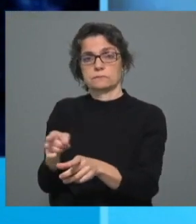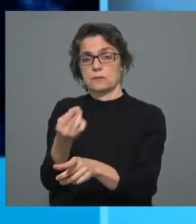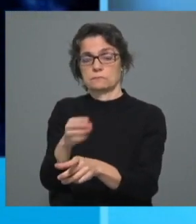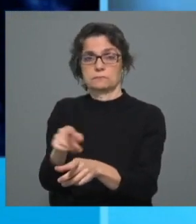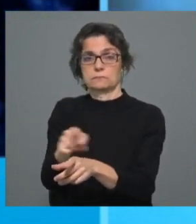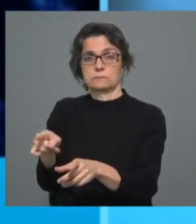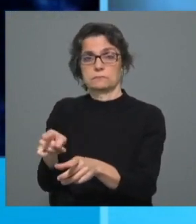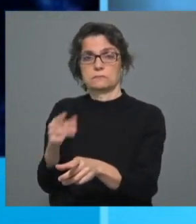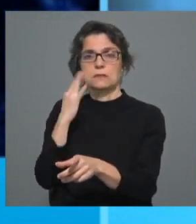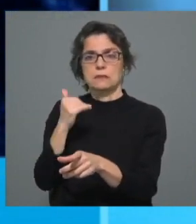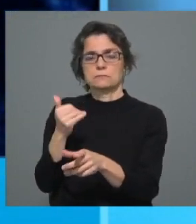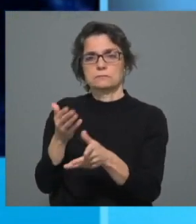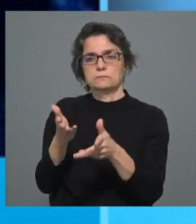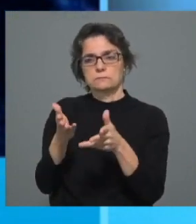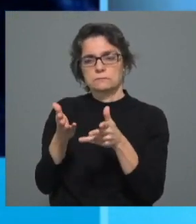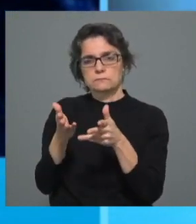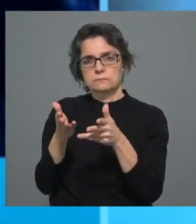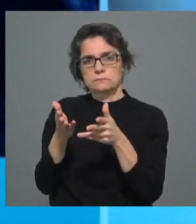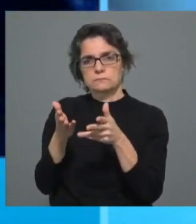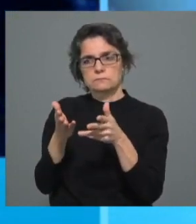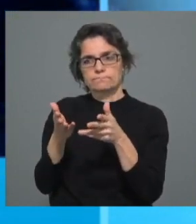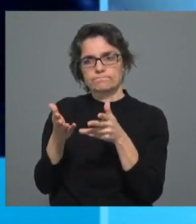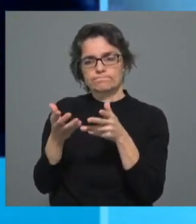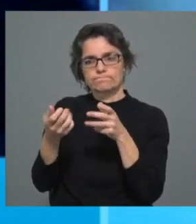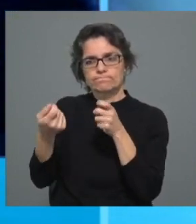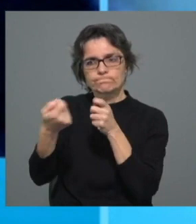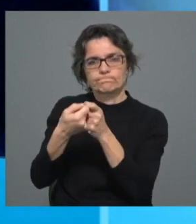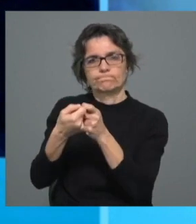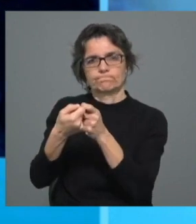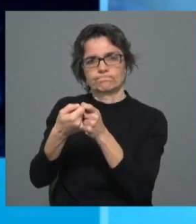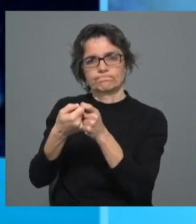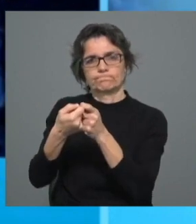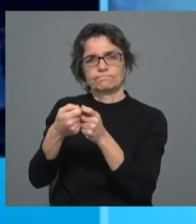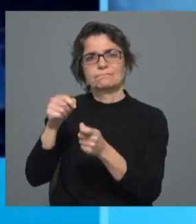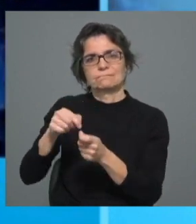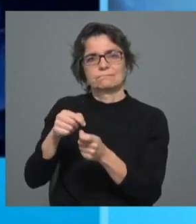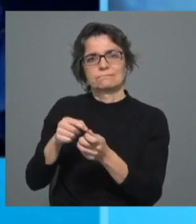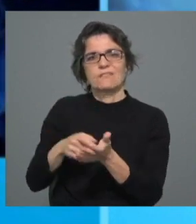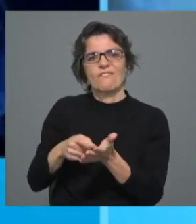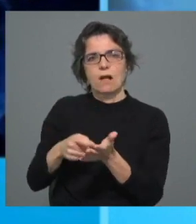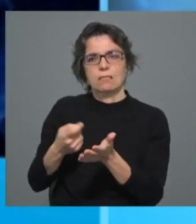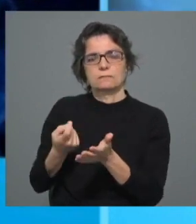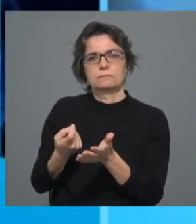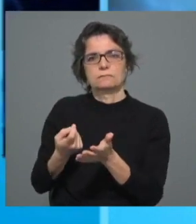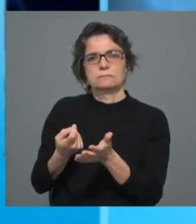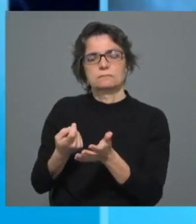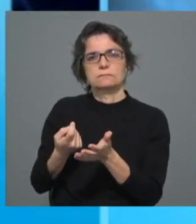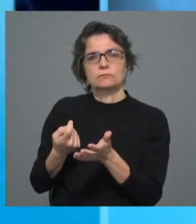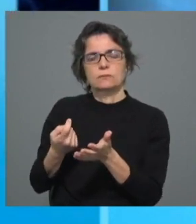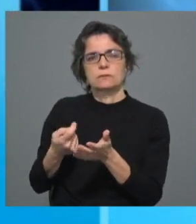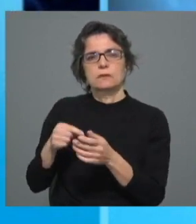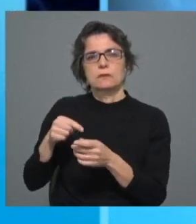ir ao encontro delas. Portanto, aqui há algum vazio, houve alguns estudos feitos sobre projeções, que eram projeções,